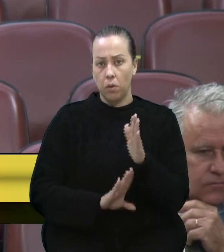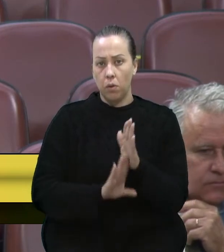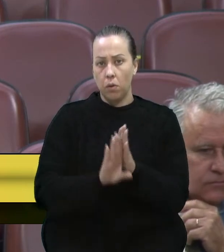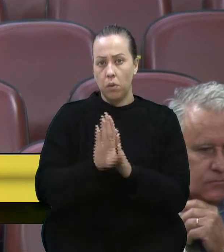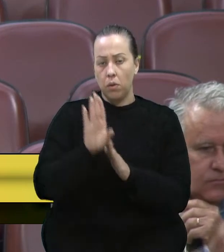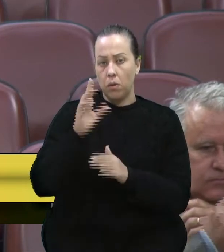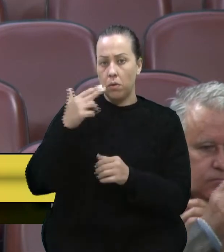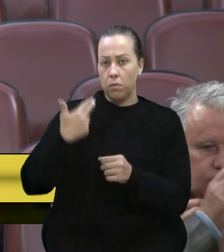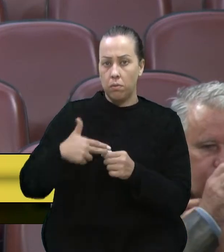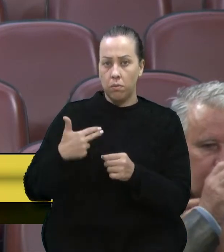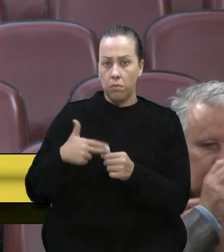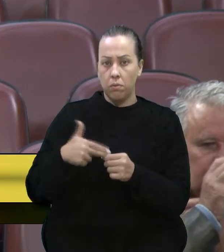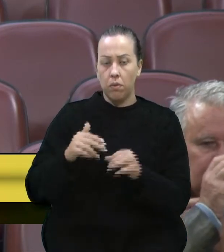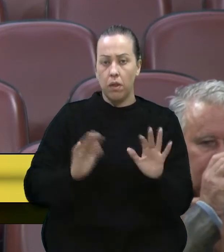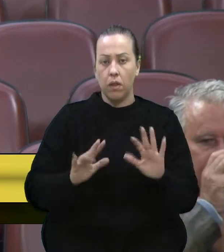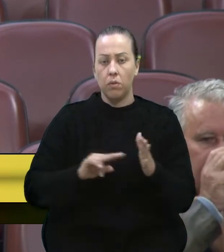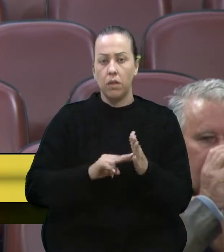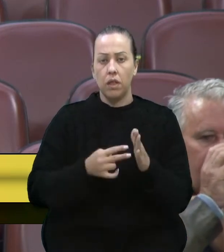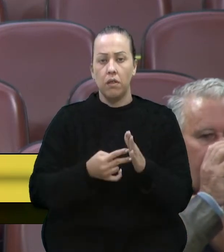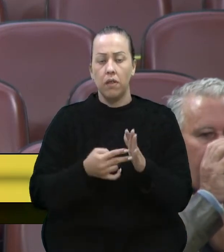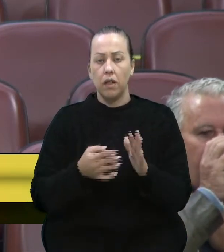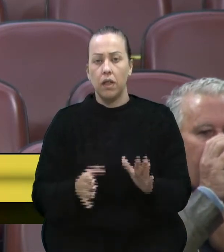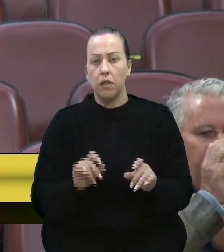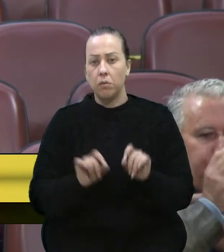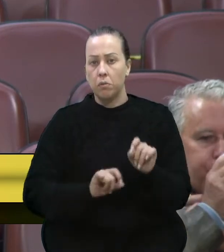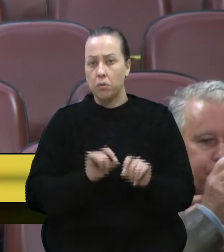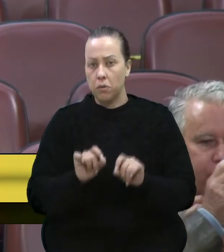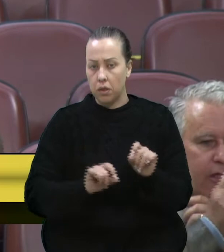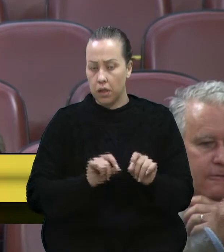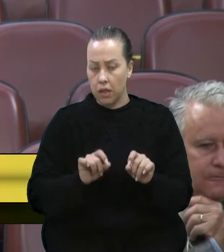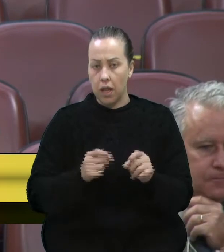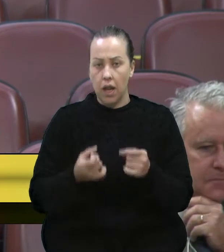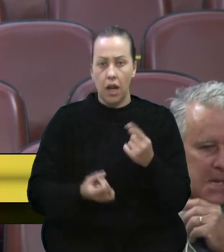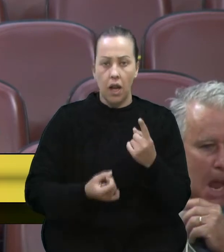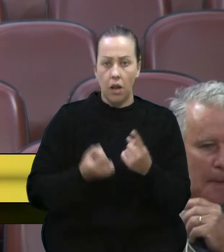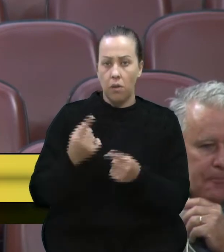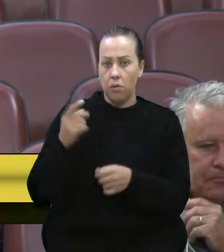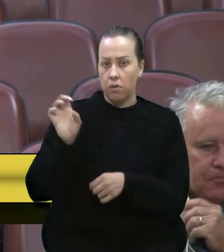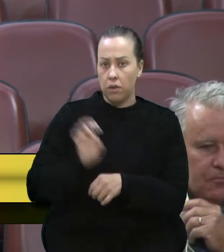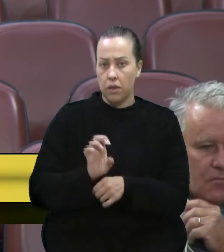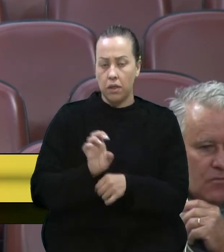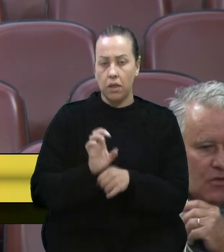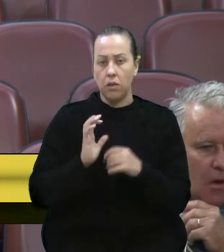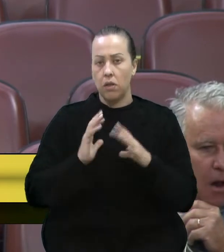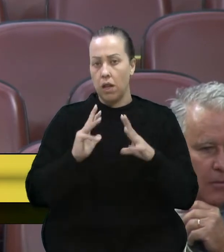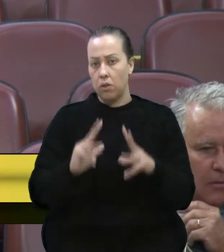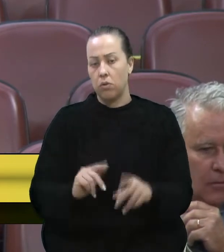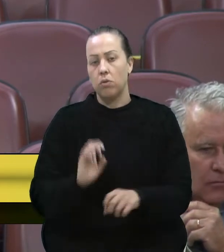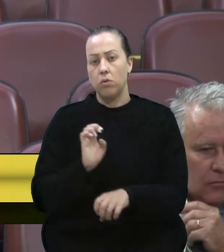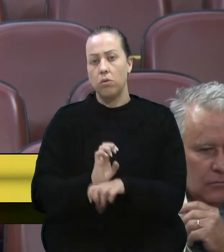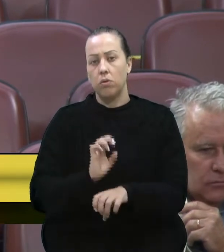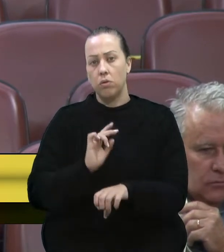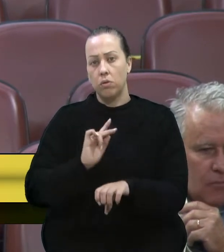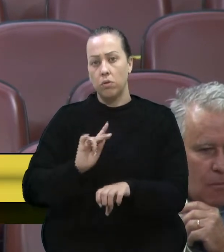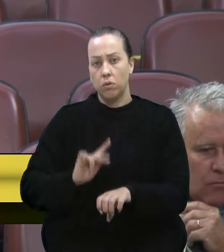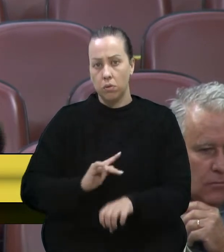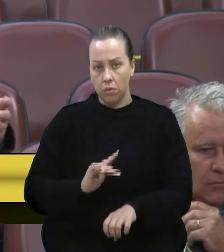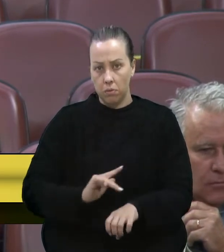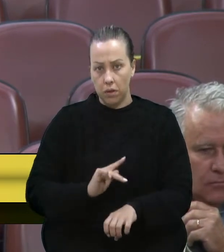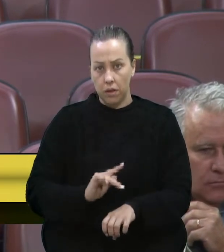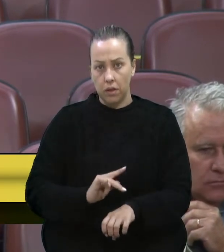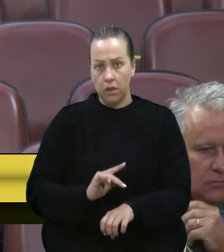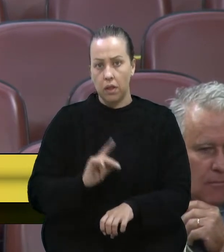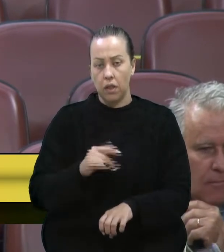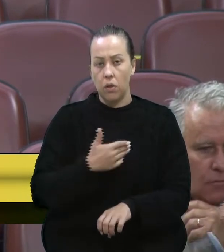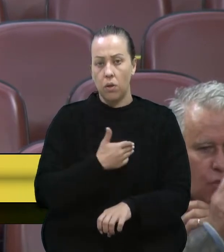ele não atinge só alguns estados, ele atinge a todos os estados do país. E o nosso